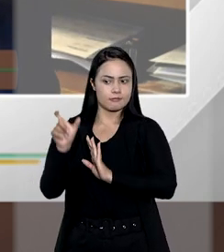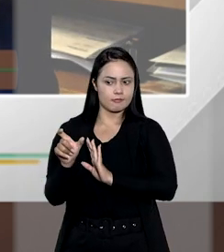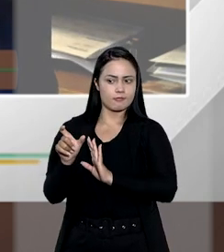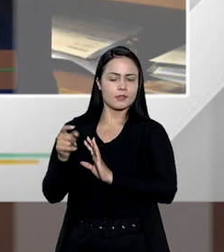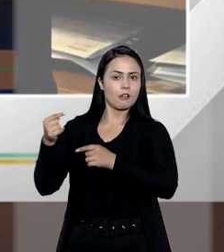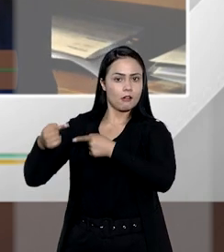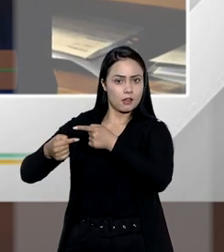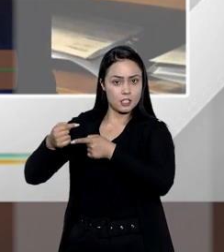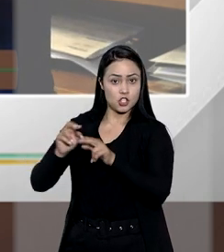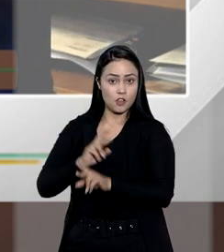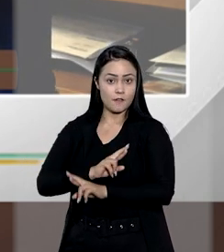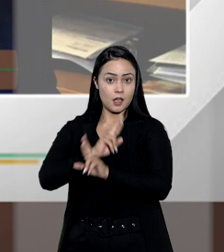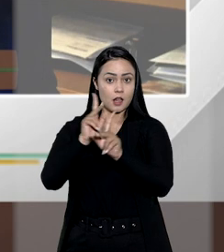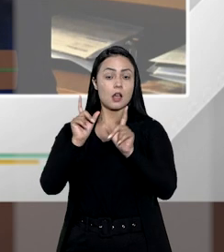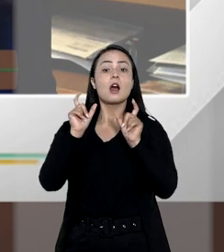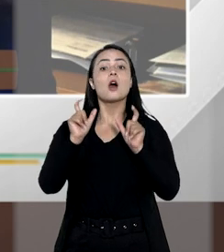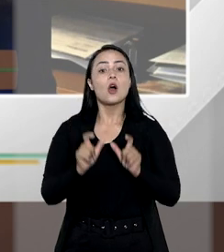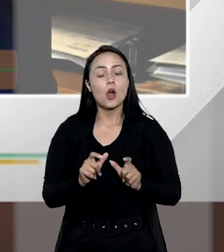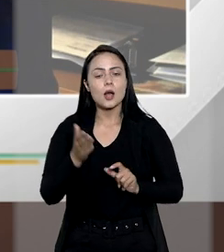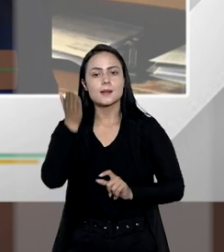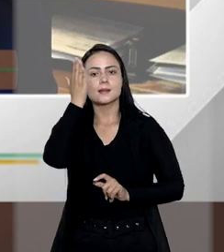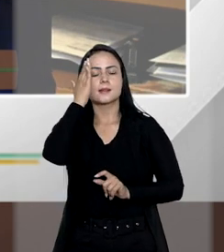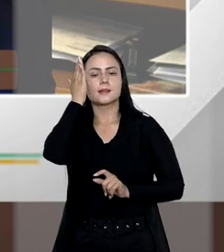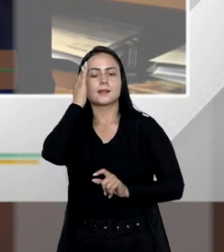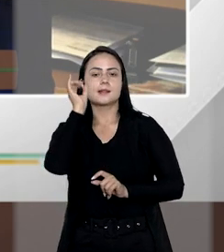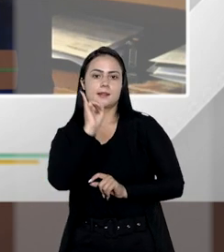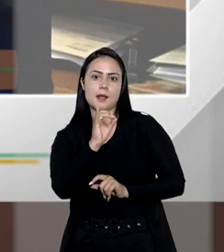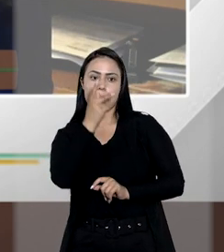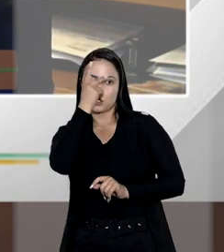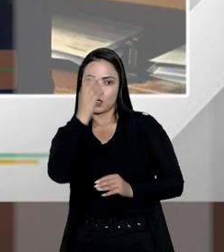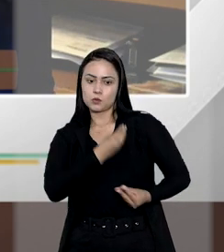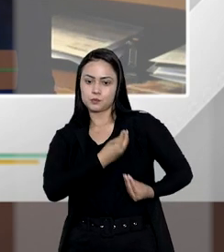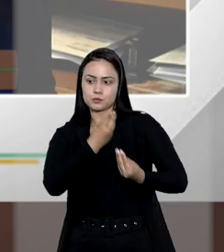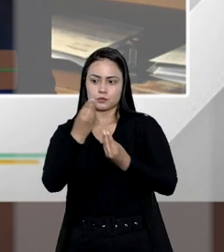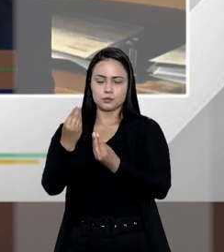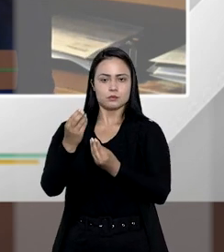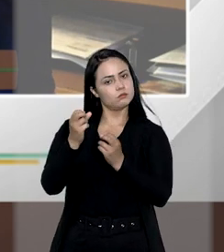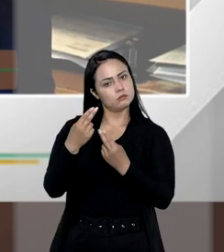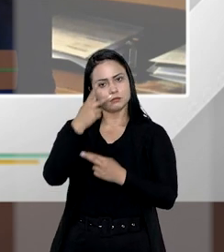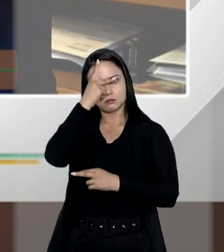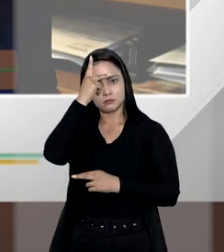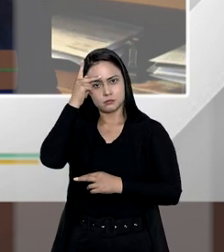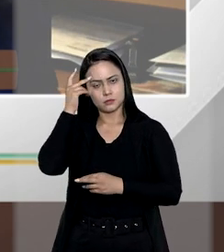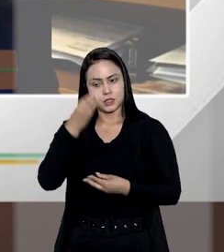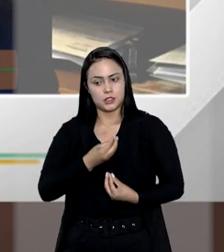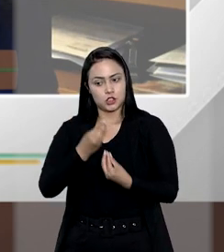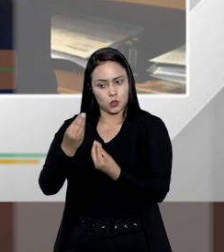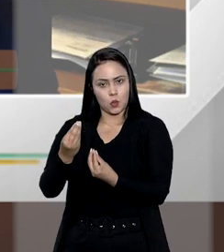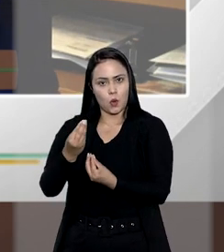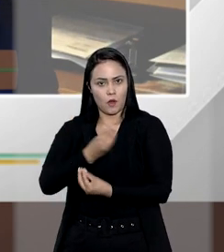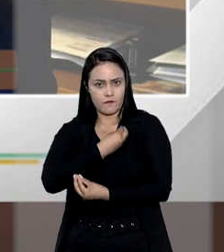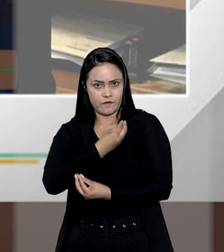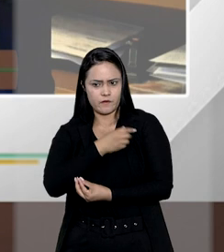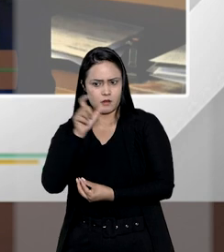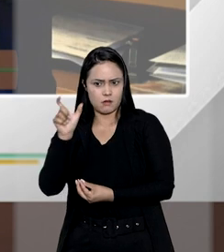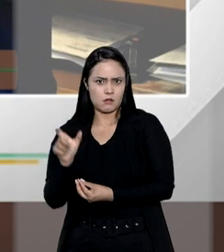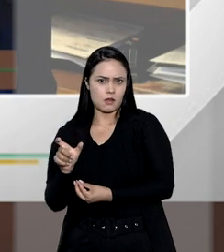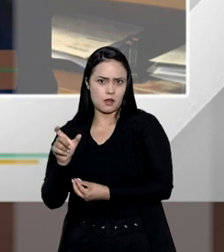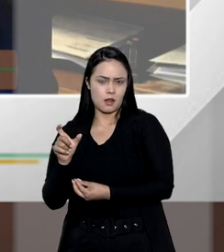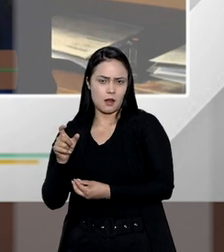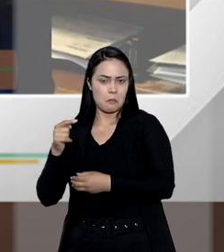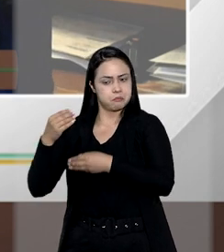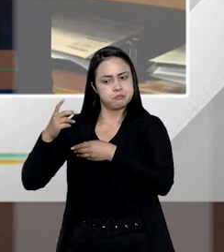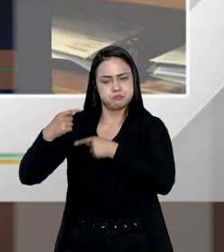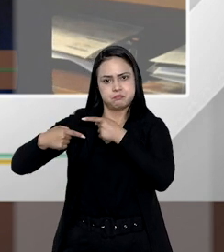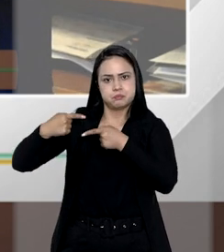essa herança. A diferença está em saber se o doador, ou a pessoa que entregou em vida os bens, passou